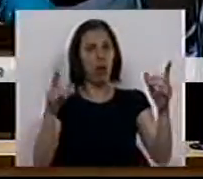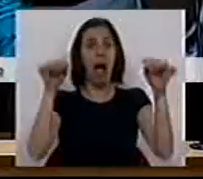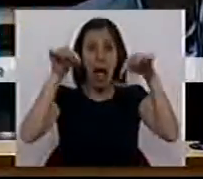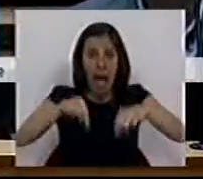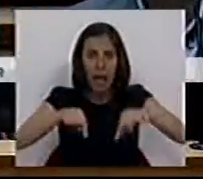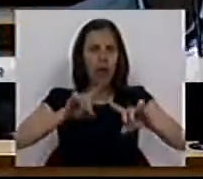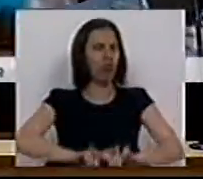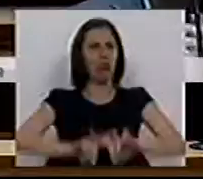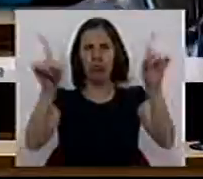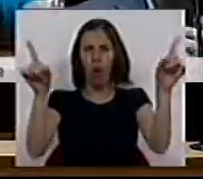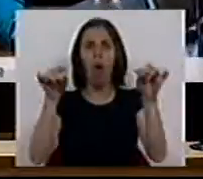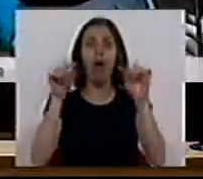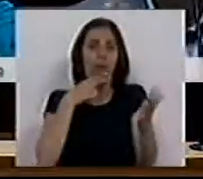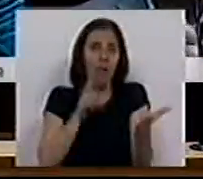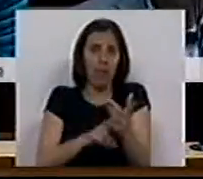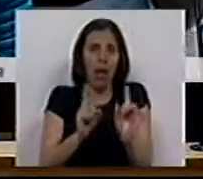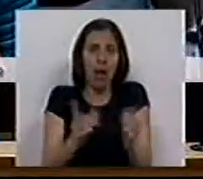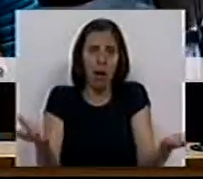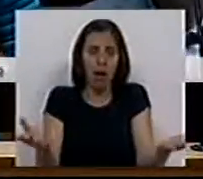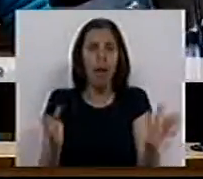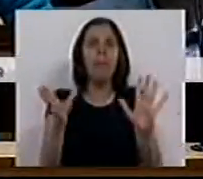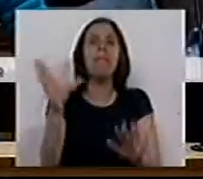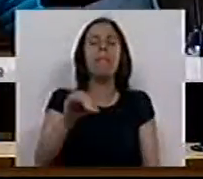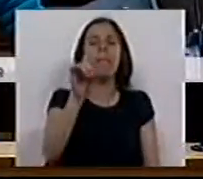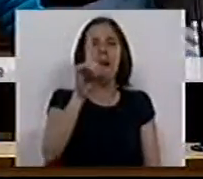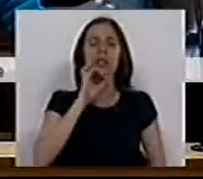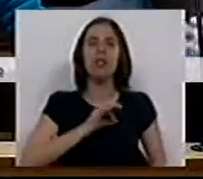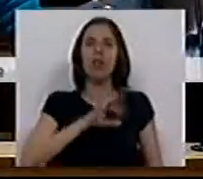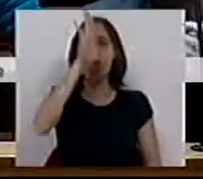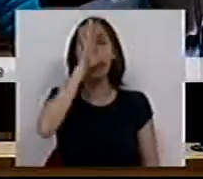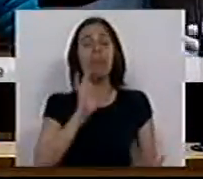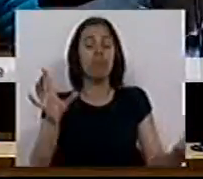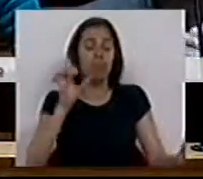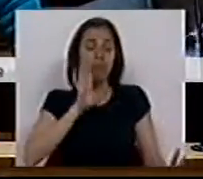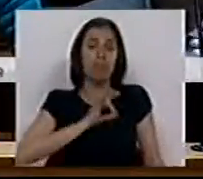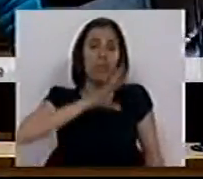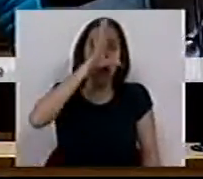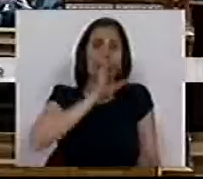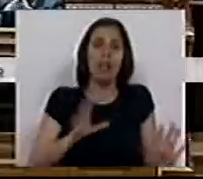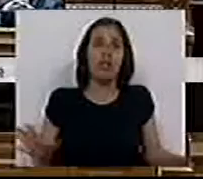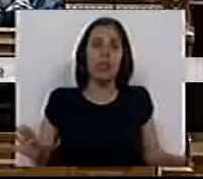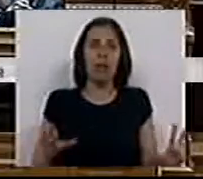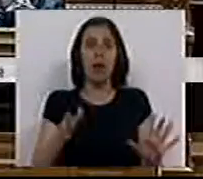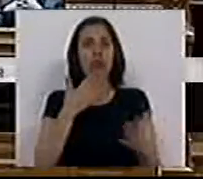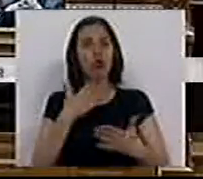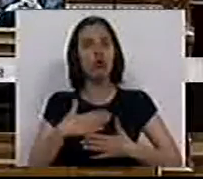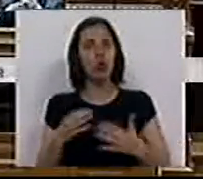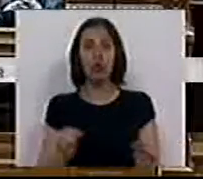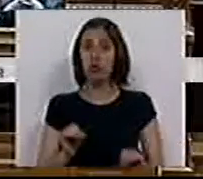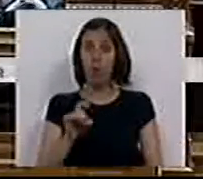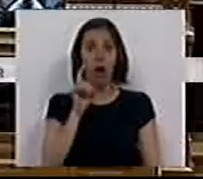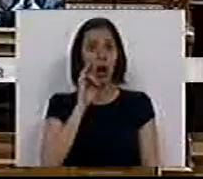e aqui dentro têm outra, e esta é a verdade. Mais, Sra. Ministra, Sra. Ministra, não nos deu aqui